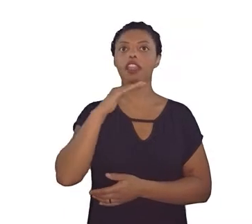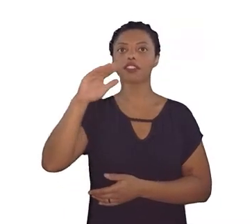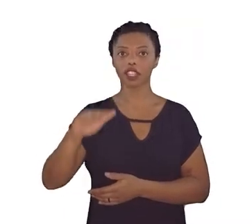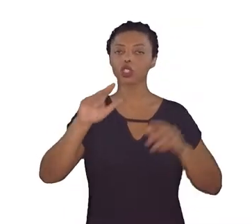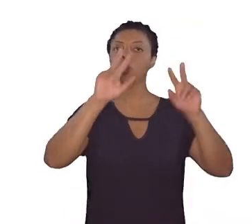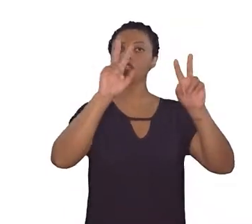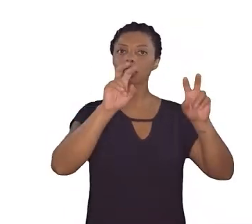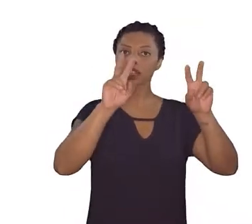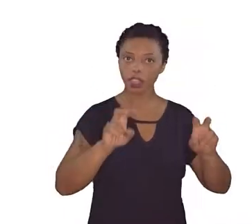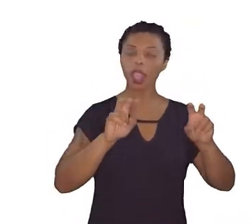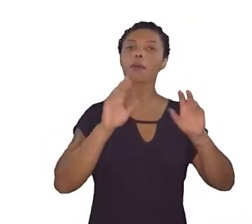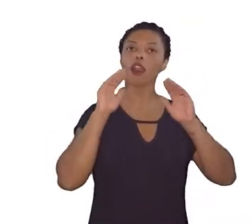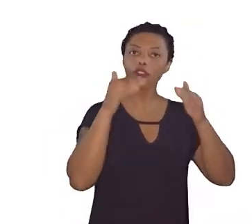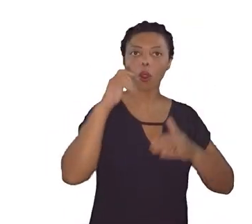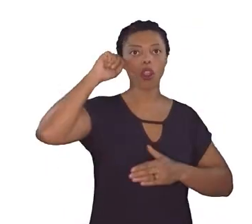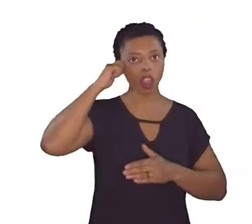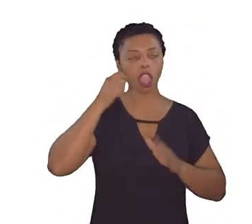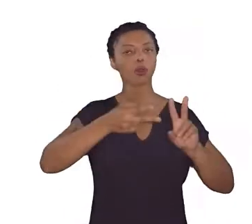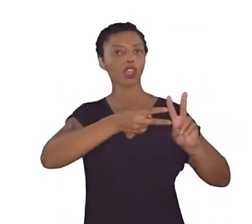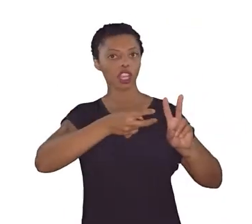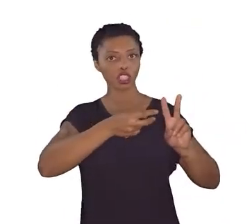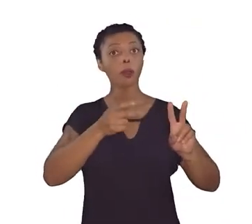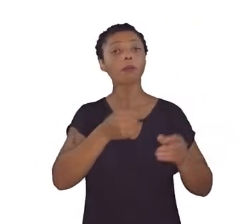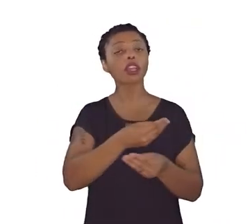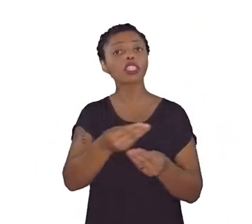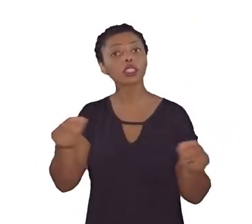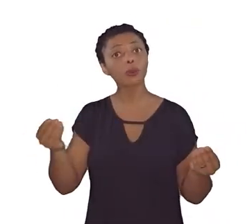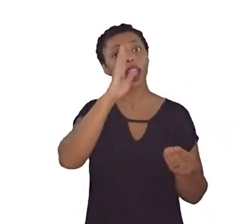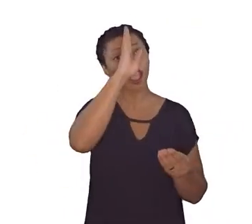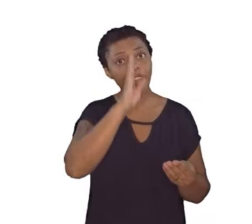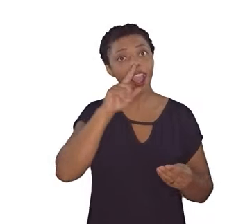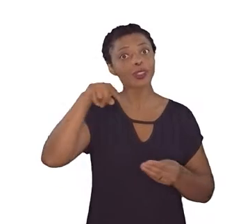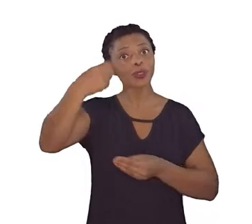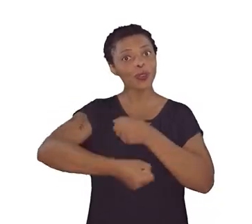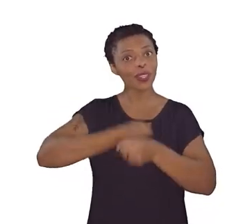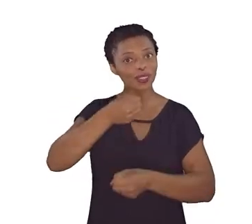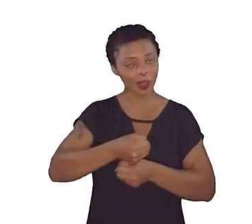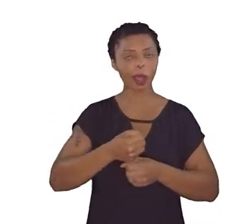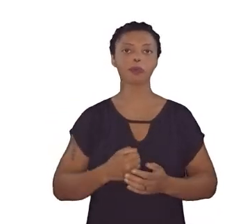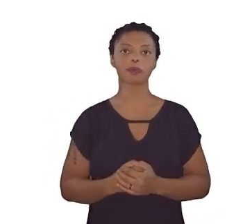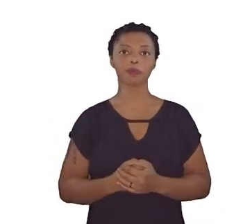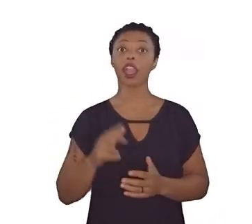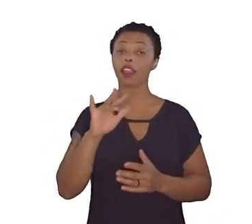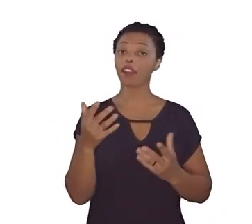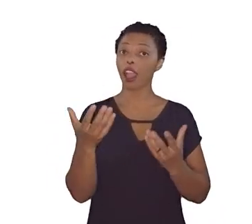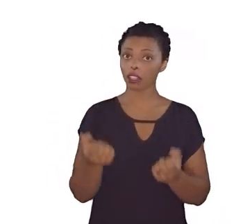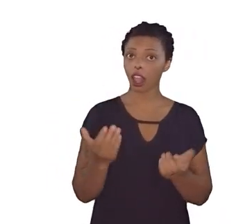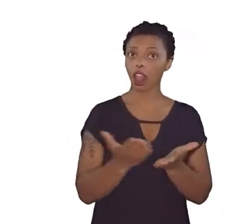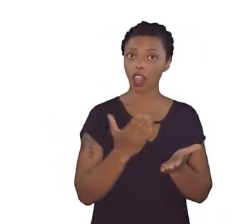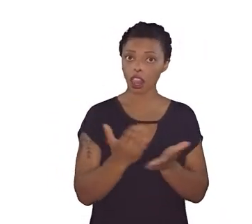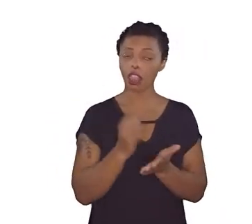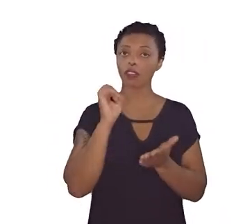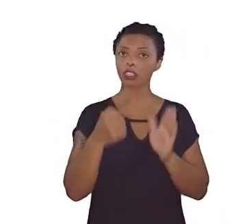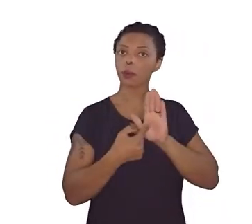com temáticas negras e indígenas para serem distribuídas gratuitamente no próximo ano. Serão aceitas obras que